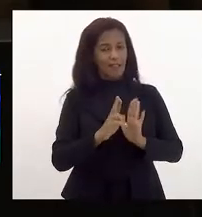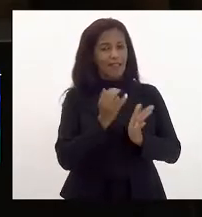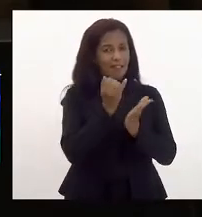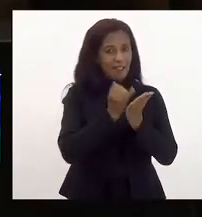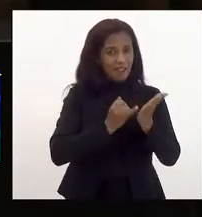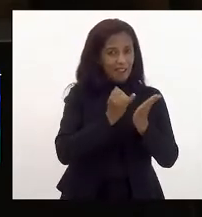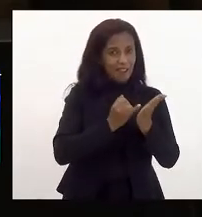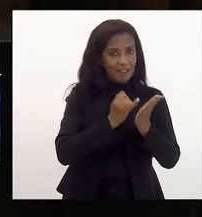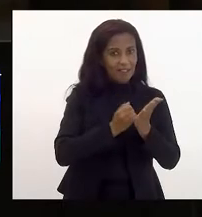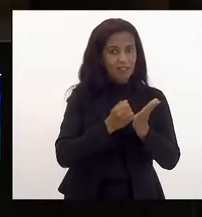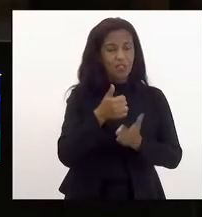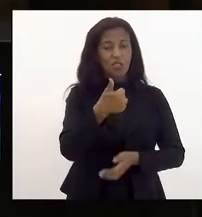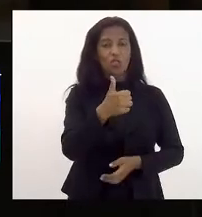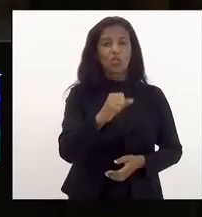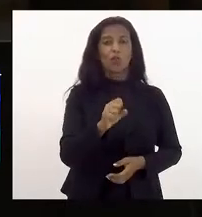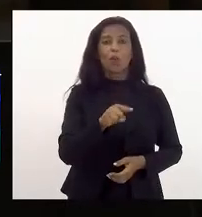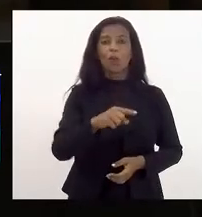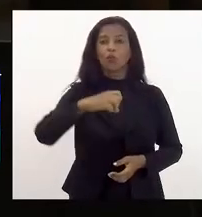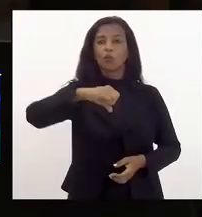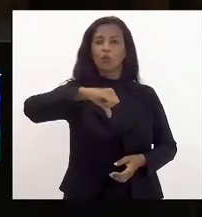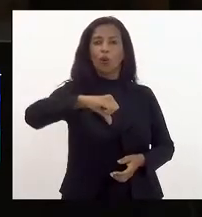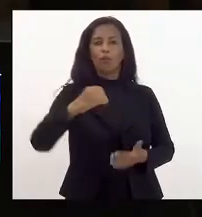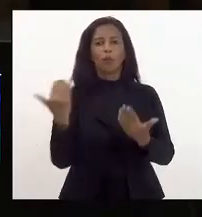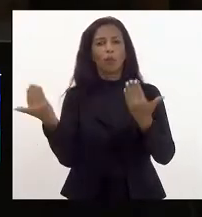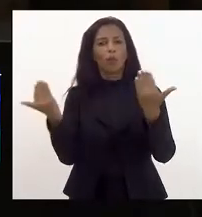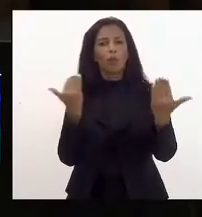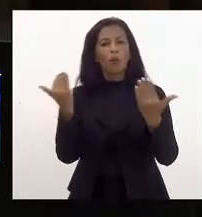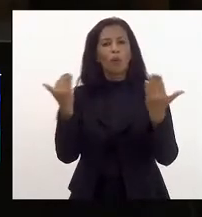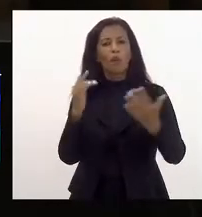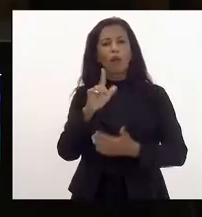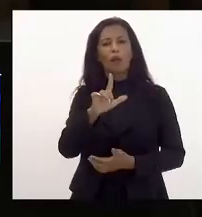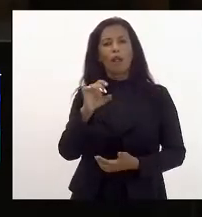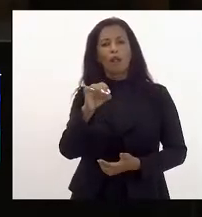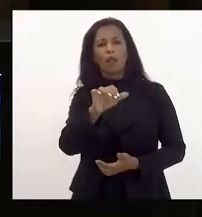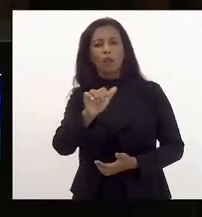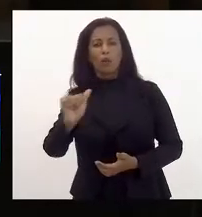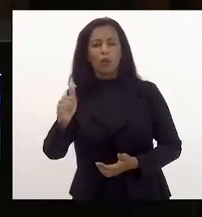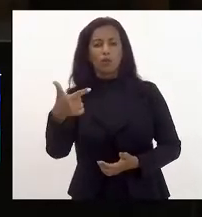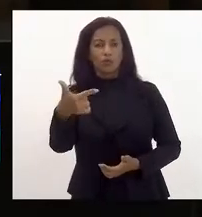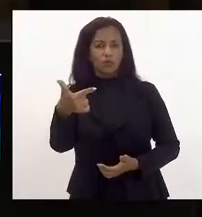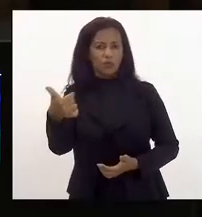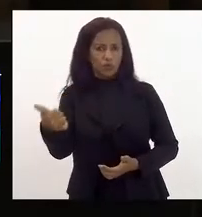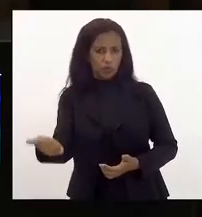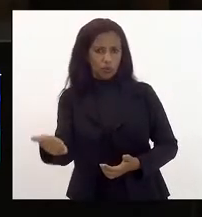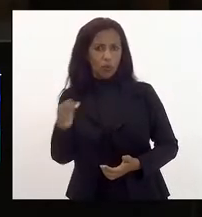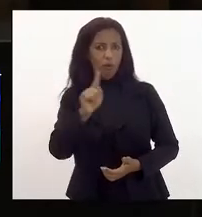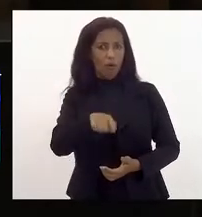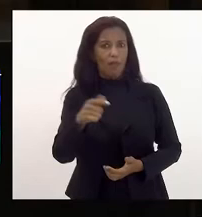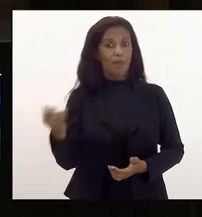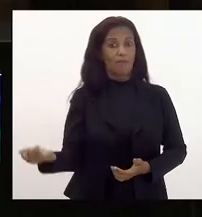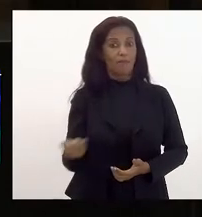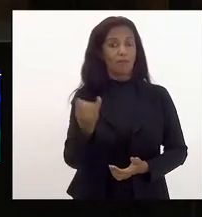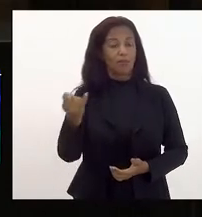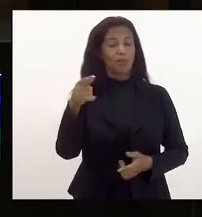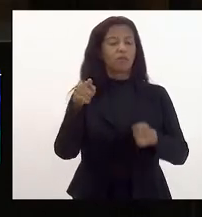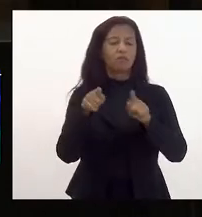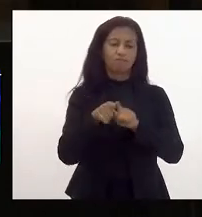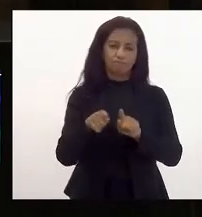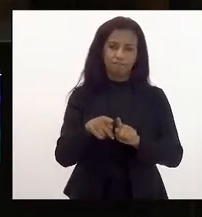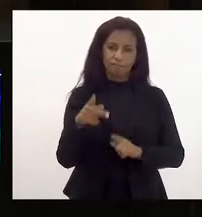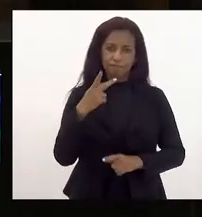18,9 bilhões comparado com a LOA de 2021 é importante dizer também